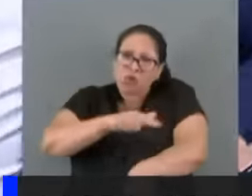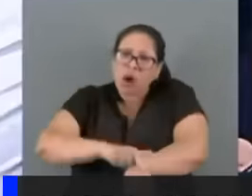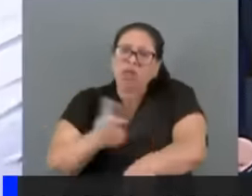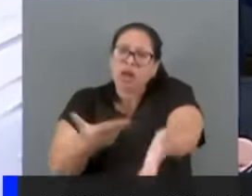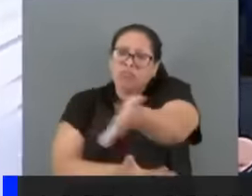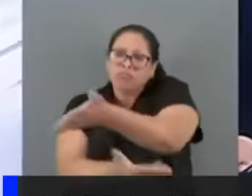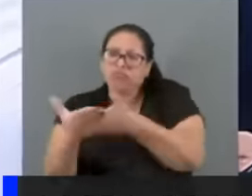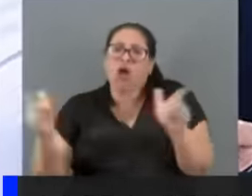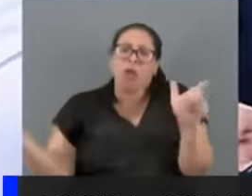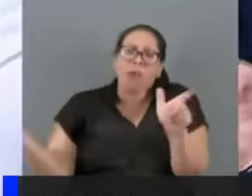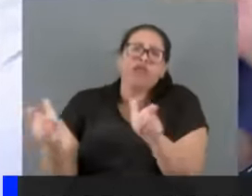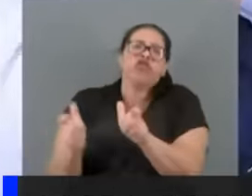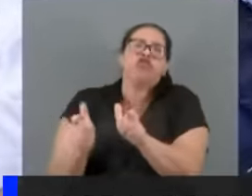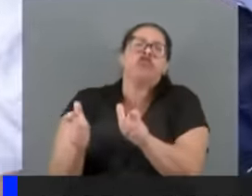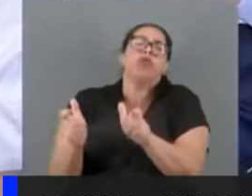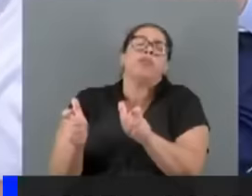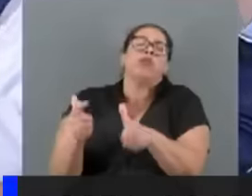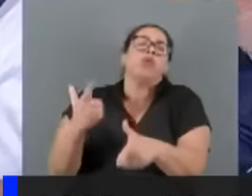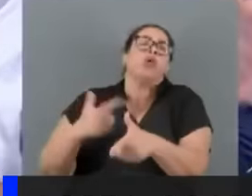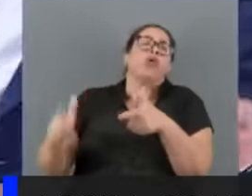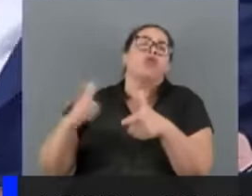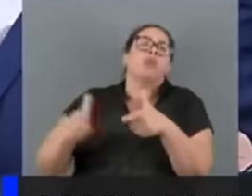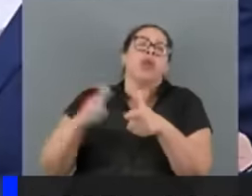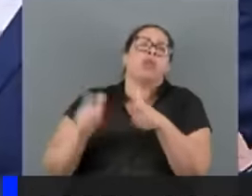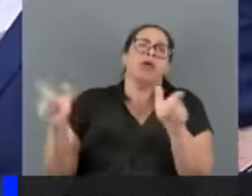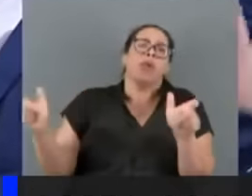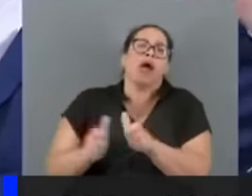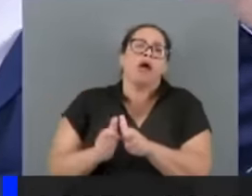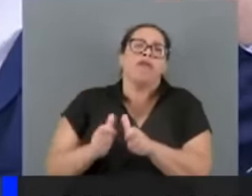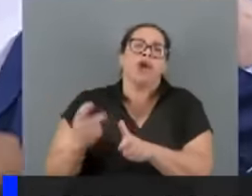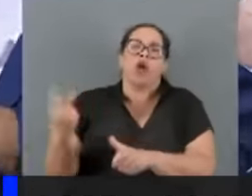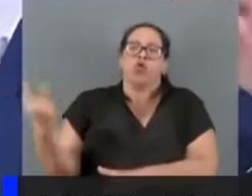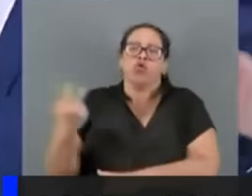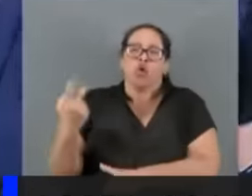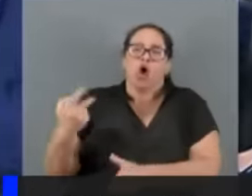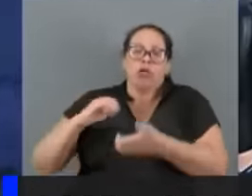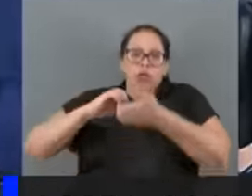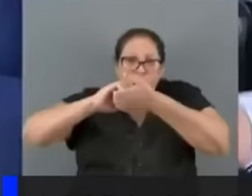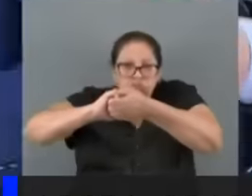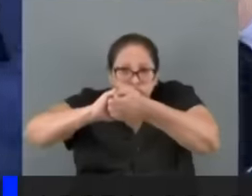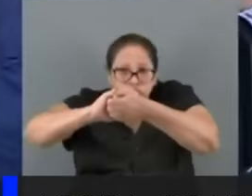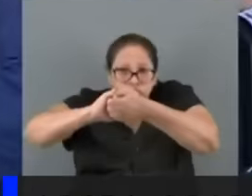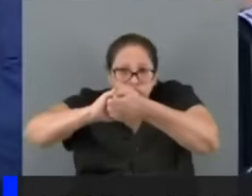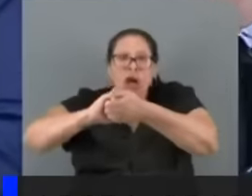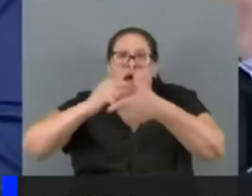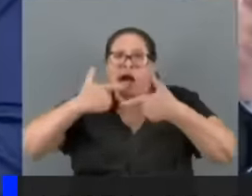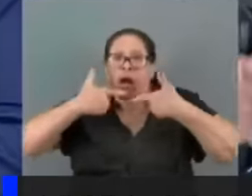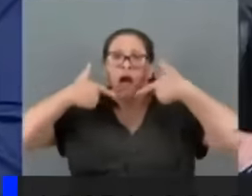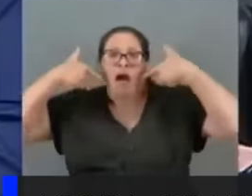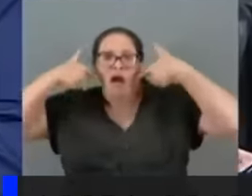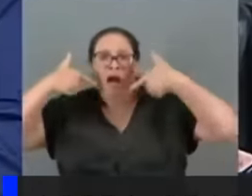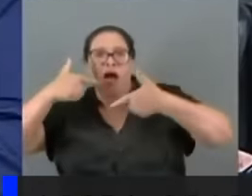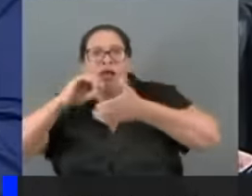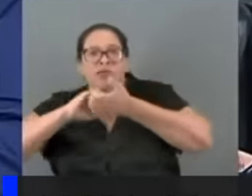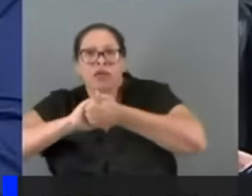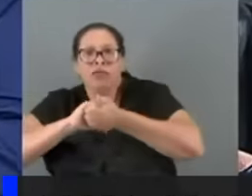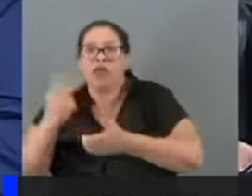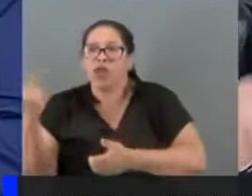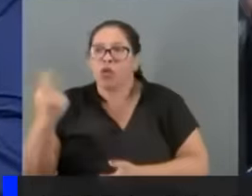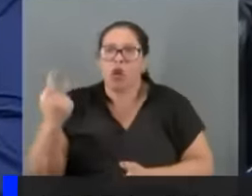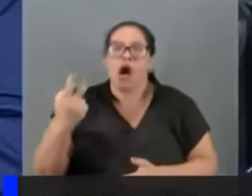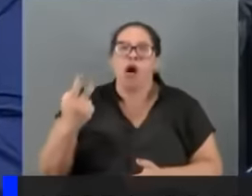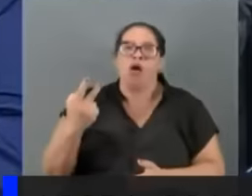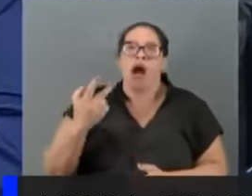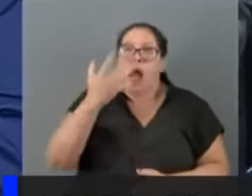polarização. Mas veja que um gesto simples de ir até Vossa Excelência para cumprimentá-lo, como fiz com o procurador Gonê,